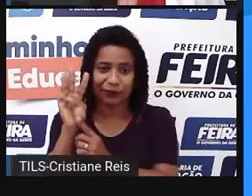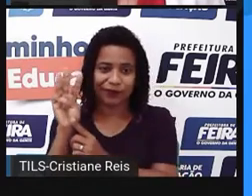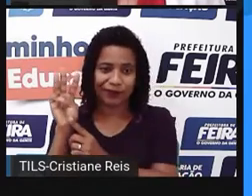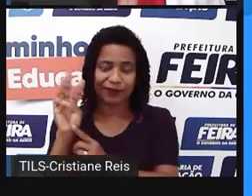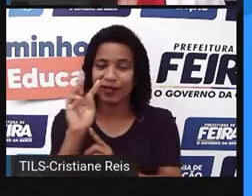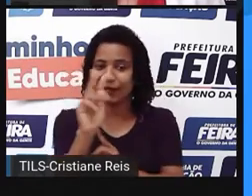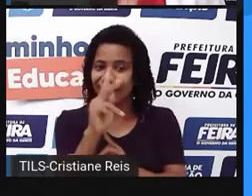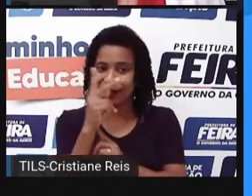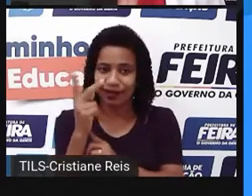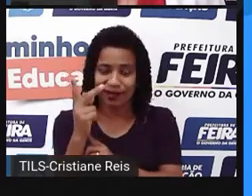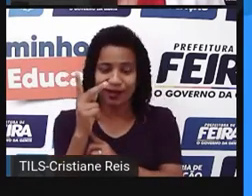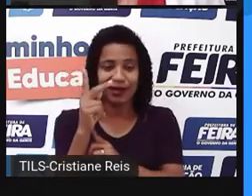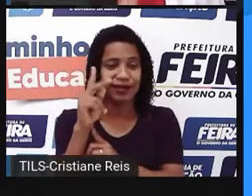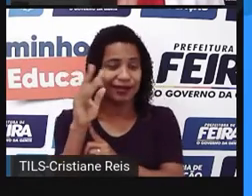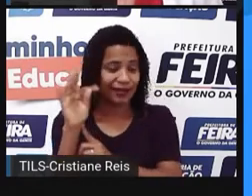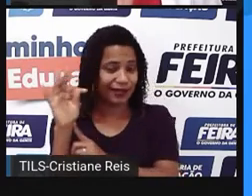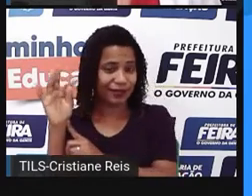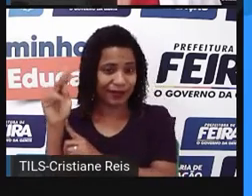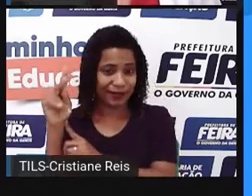HTTPS.